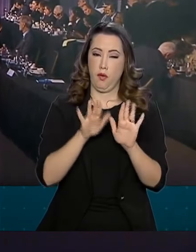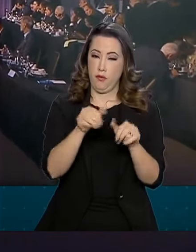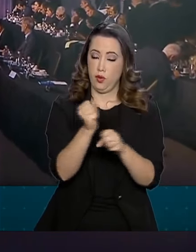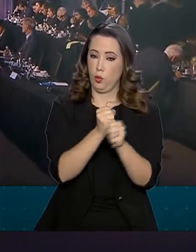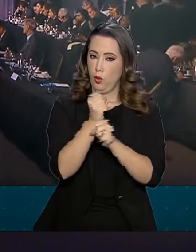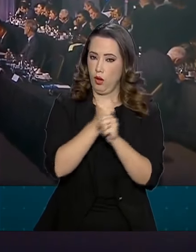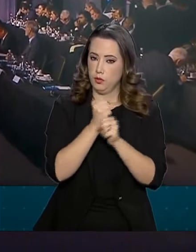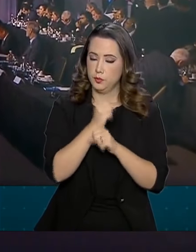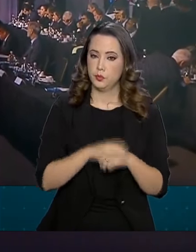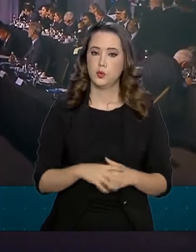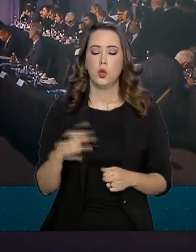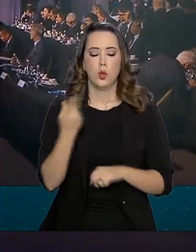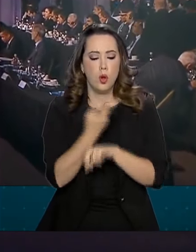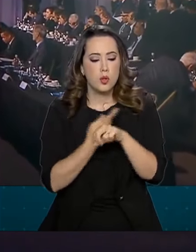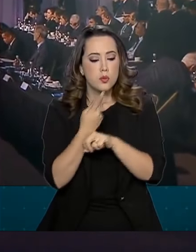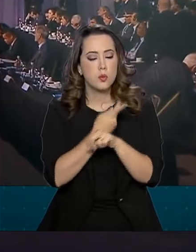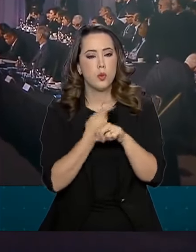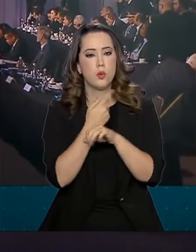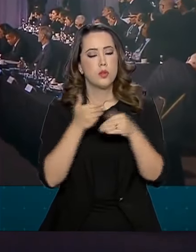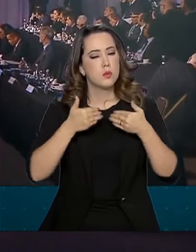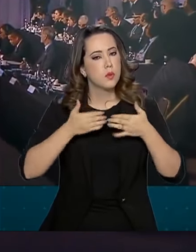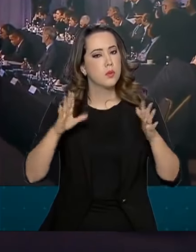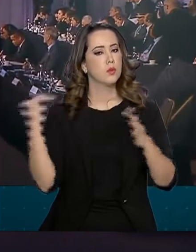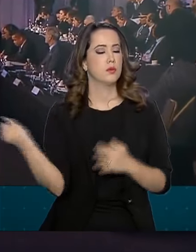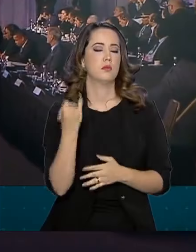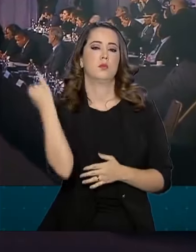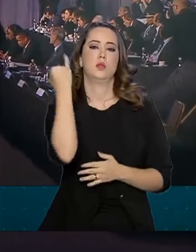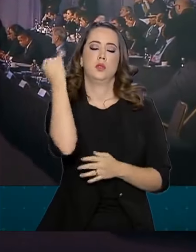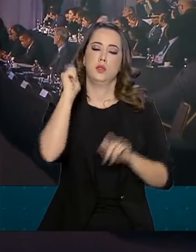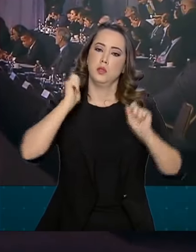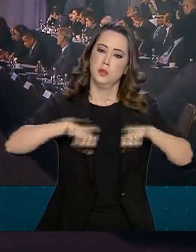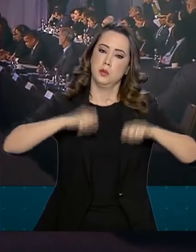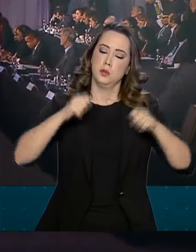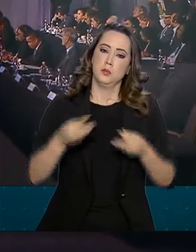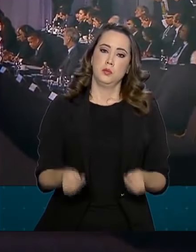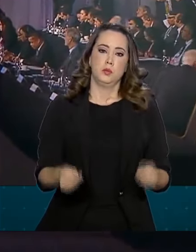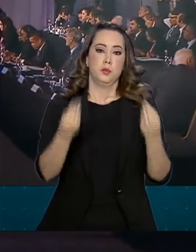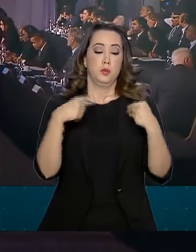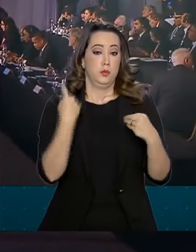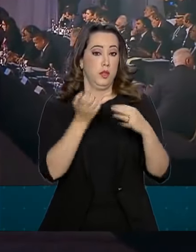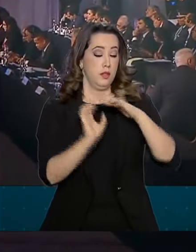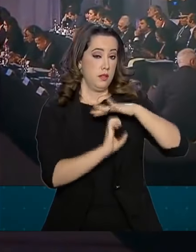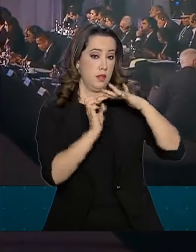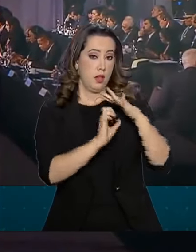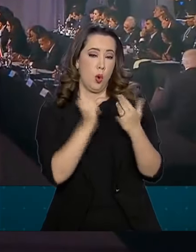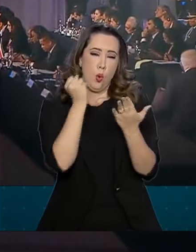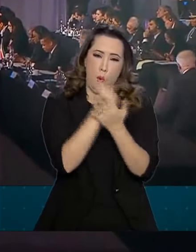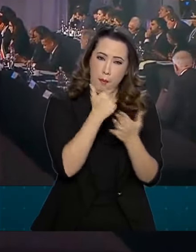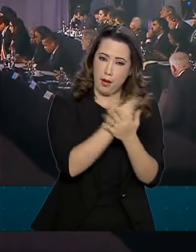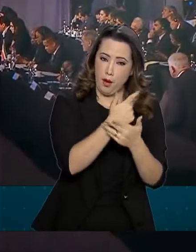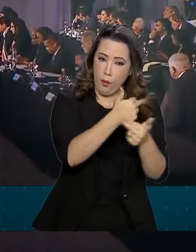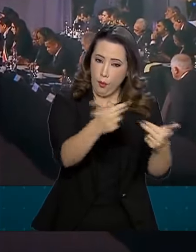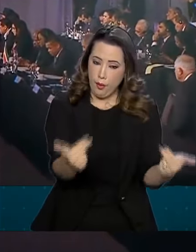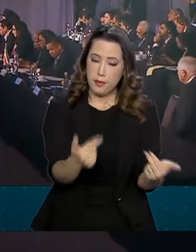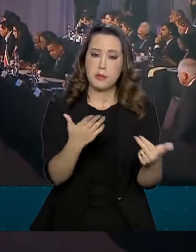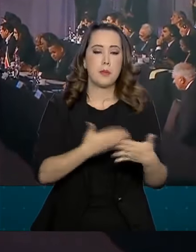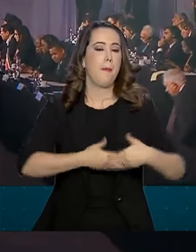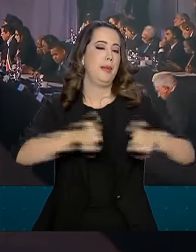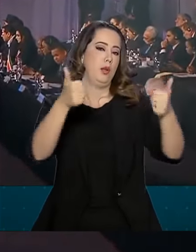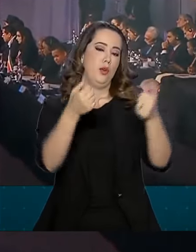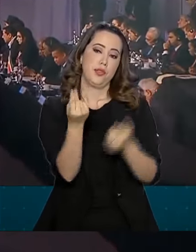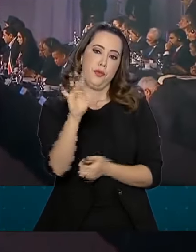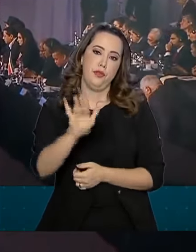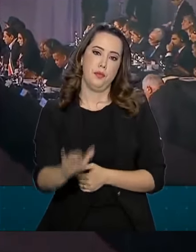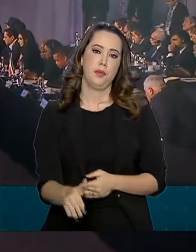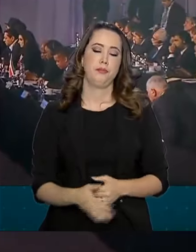Buscamos uma abertura ambiciosa que garanta às nossas empresas acesso a insumos e equipamentos melhores e mais baratos.